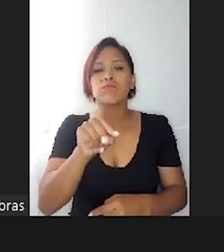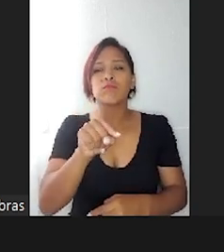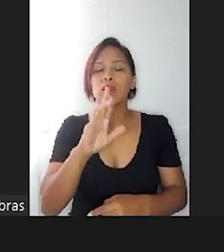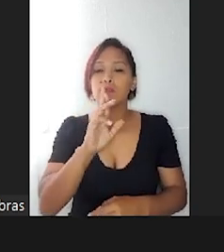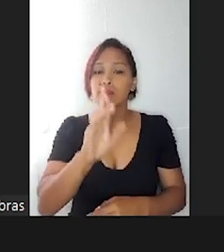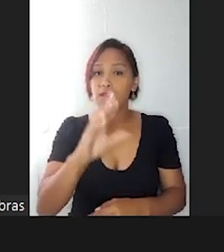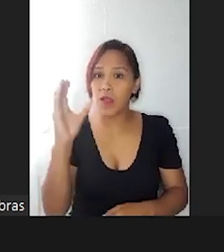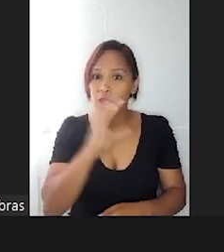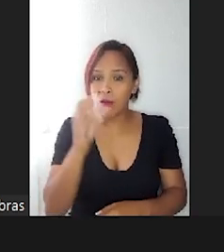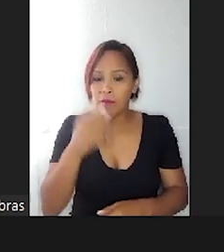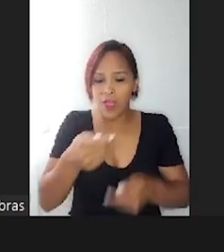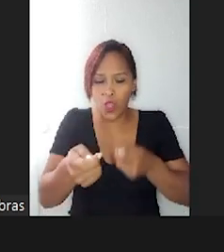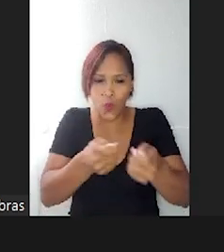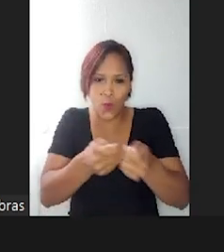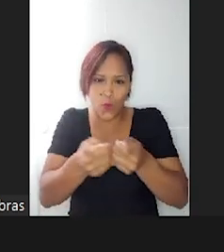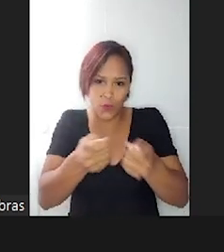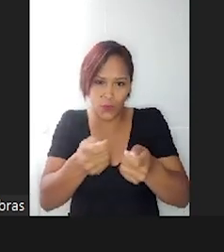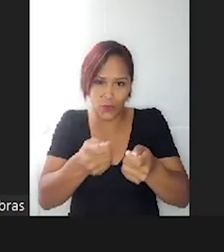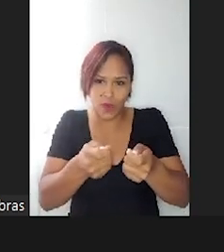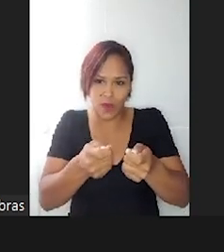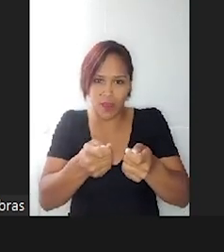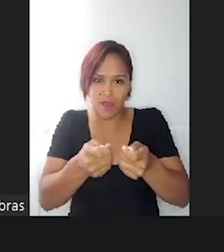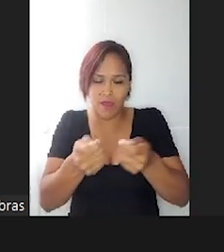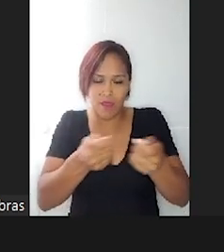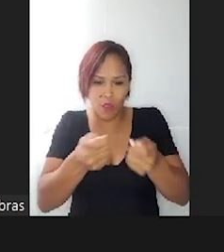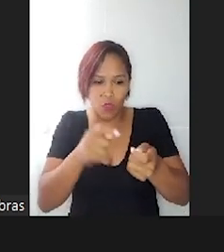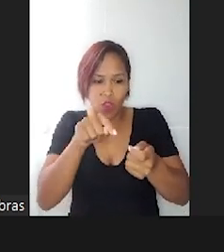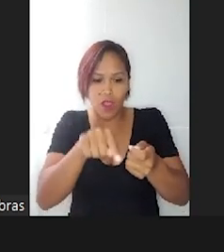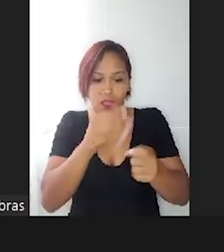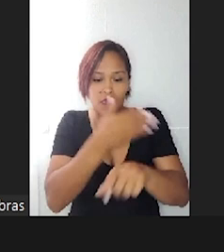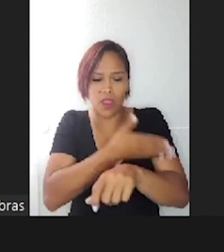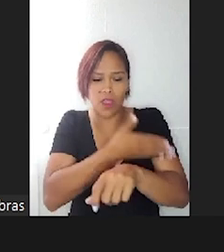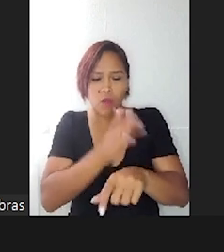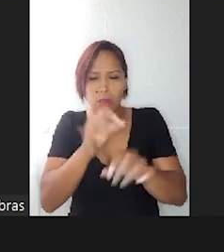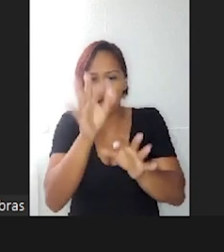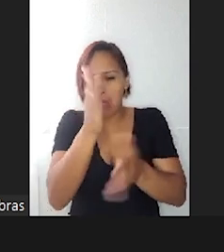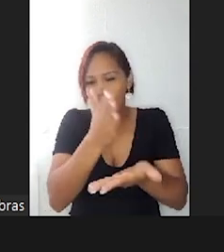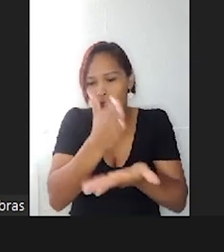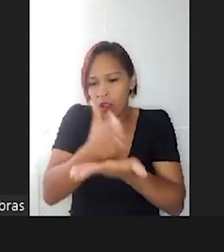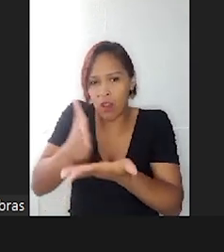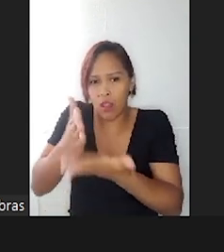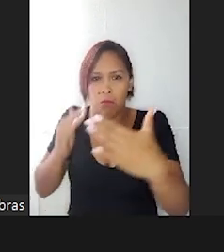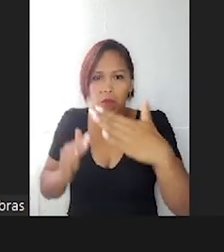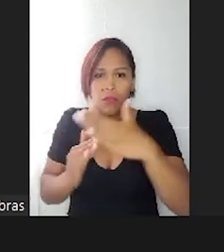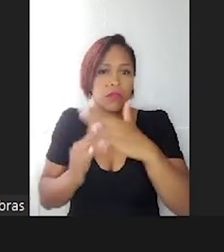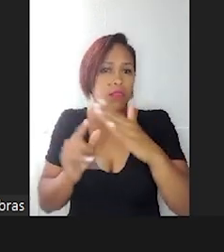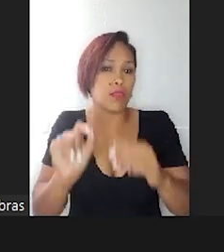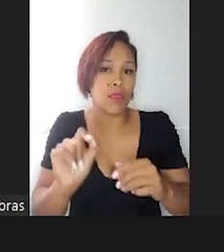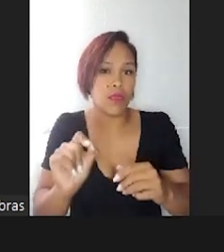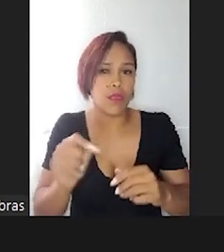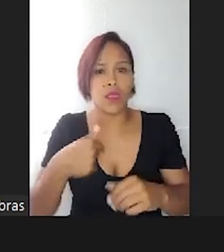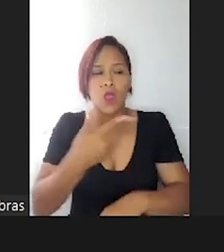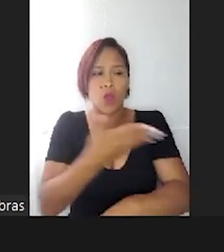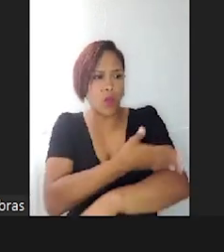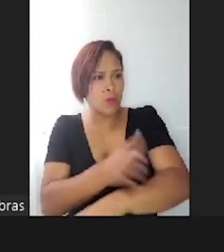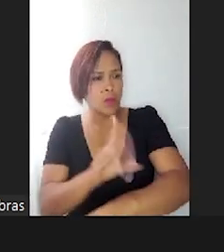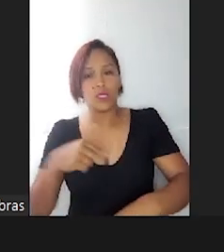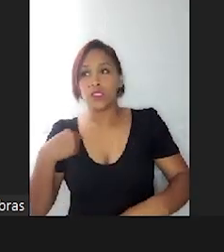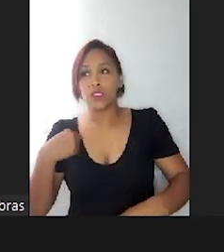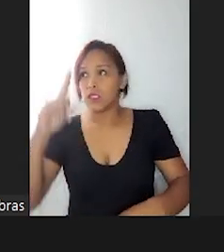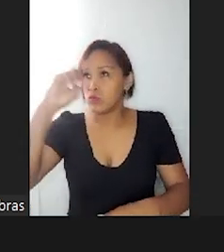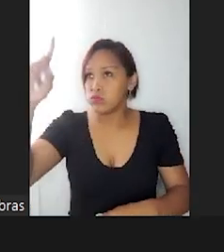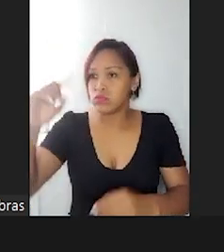Controlar, extinguir aquele comportamento. Porque às vezes é um comportamento que, meu Deus do céu, o que que os outros vão pensar?